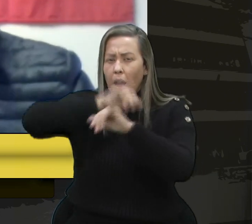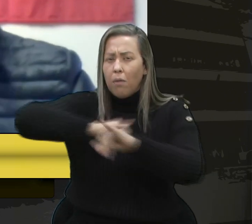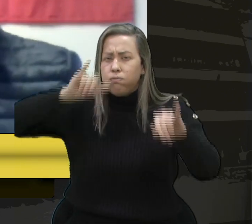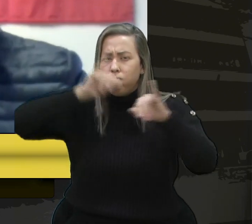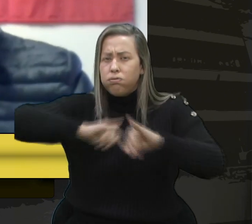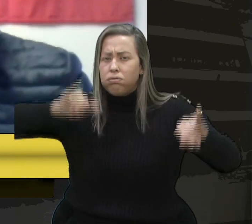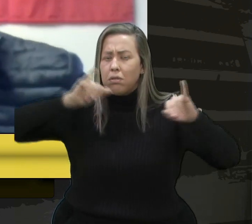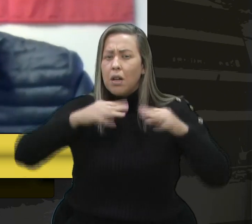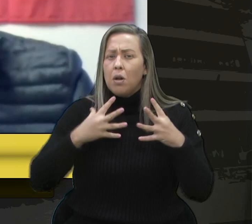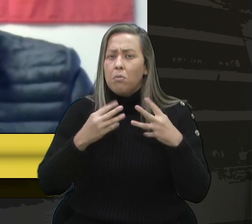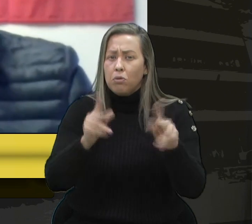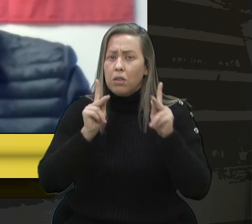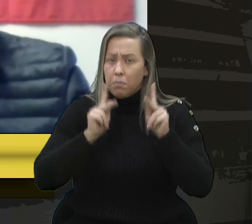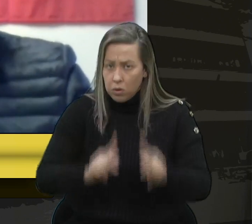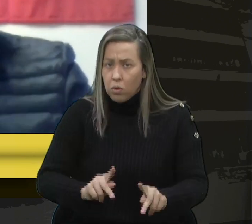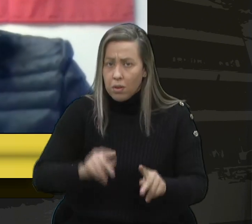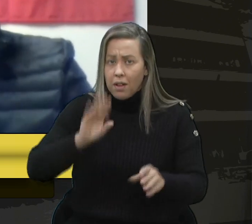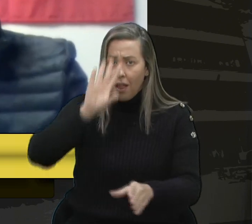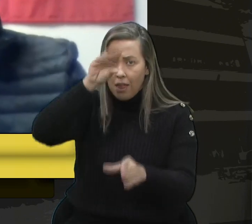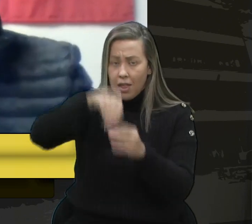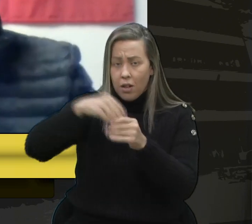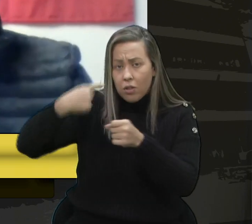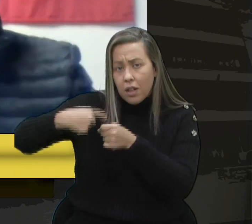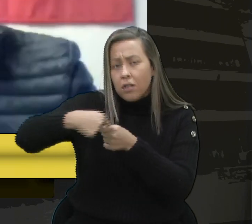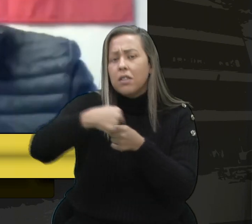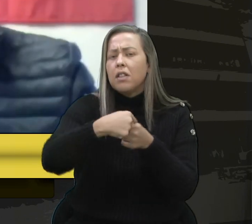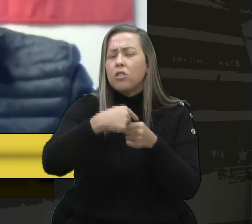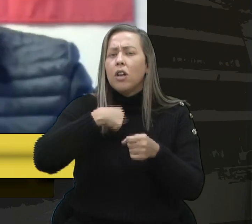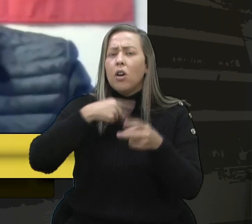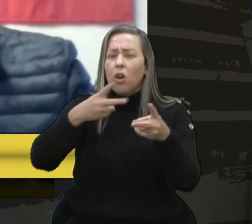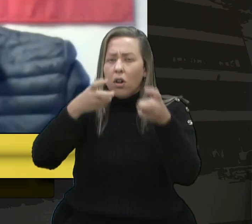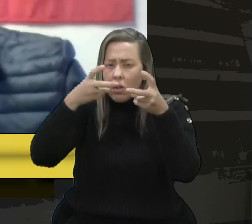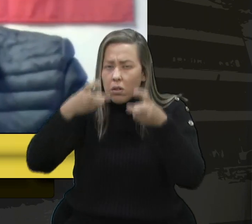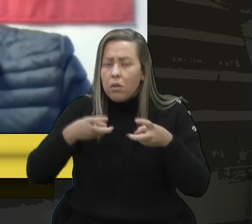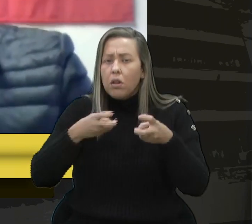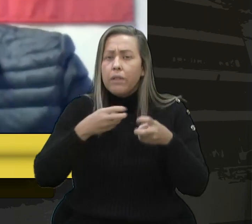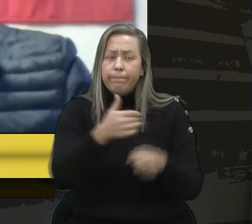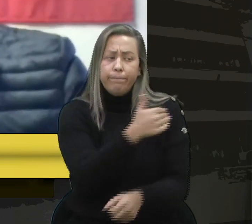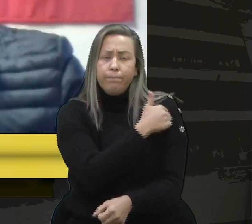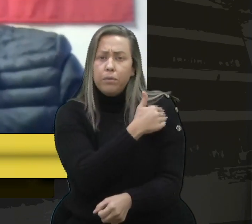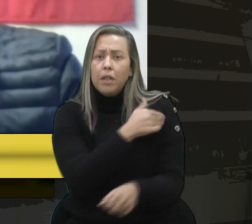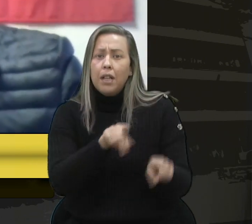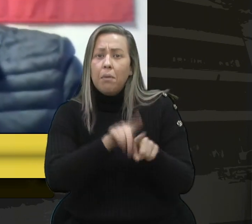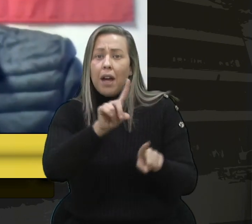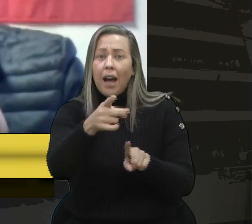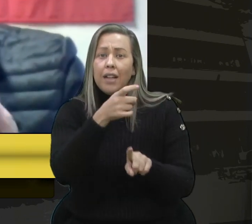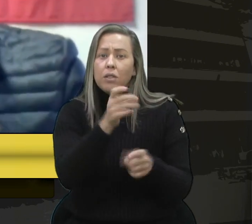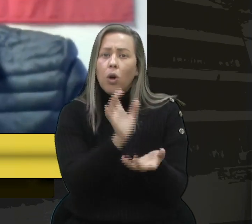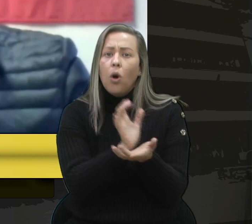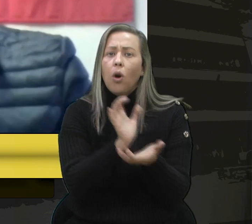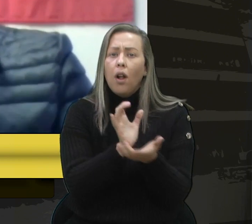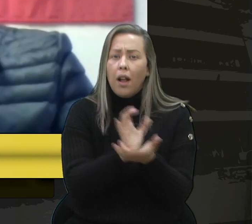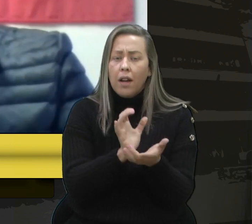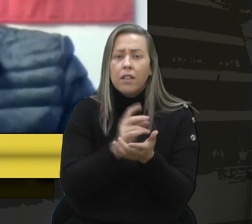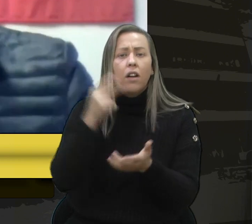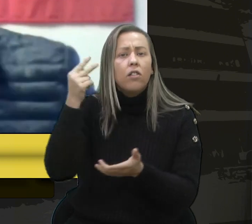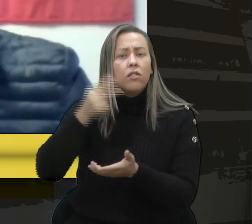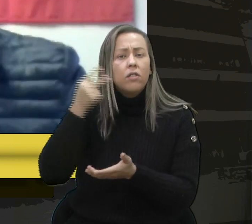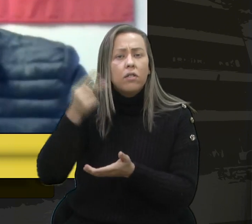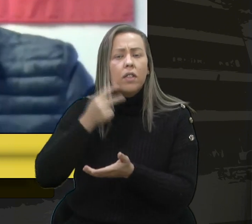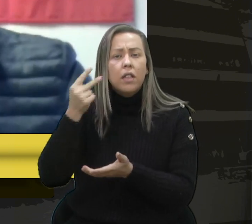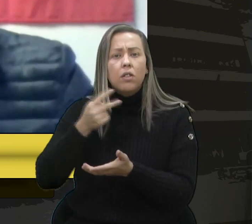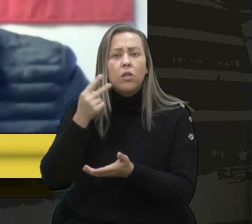de pessoas públicas aqui da nossa cidade, eu fui procurado pelo meu ex-colega vereador,